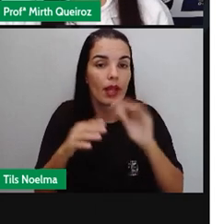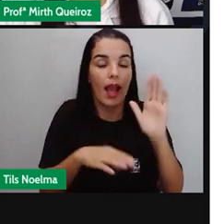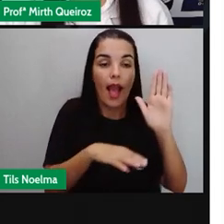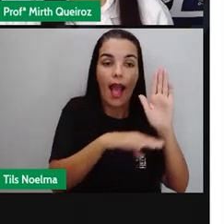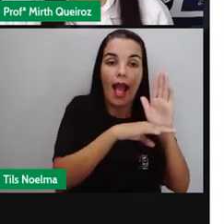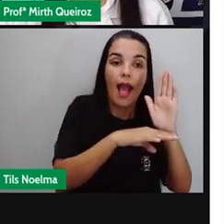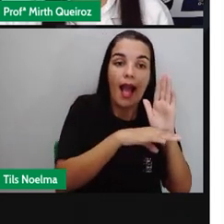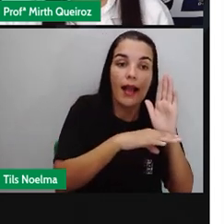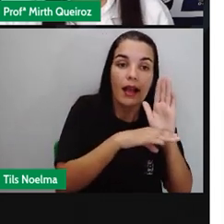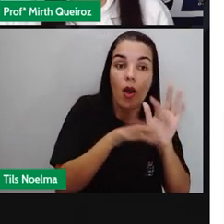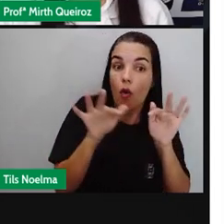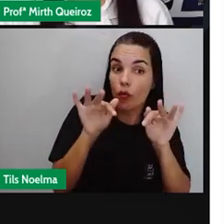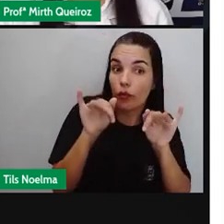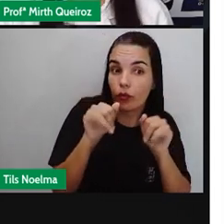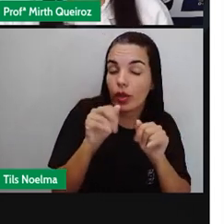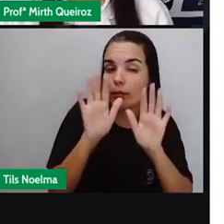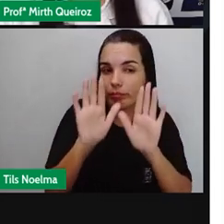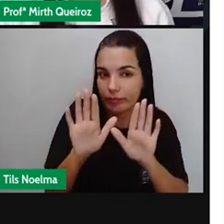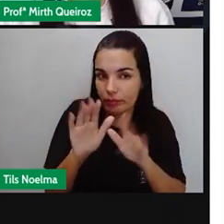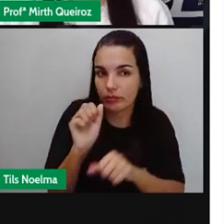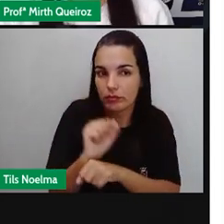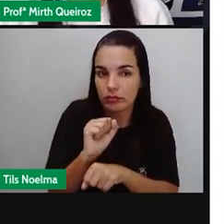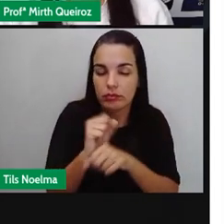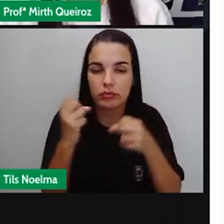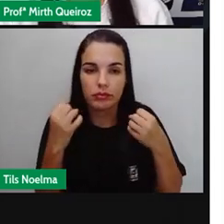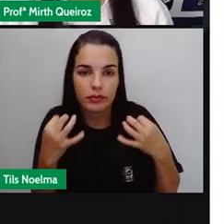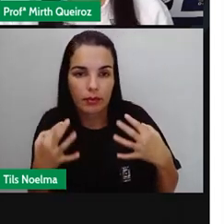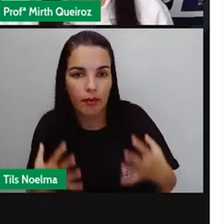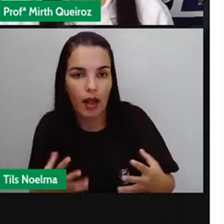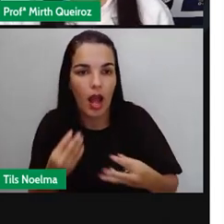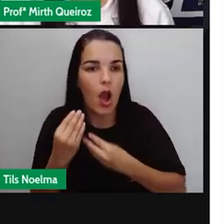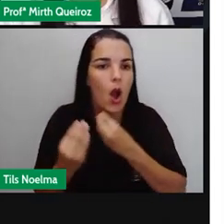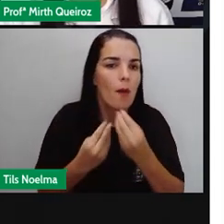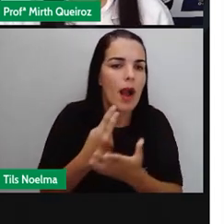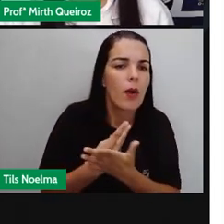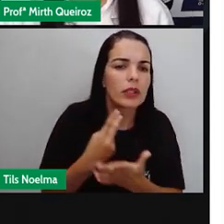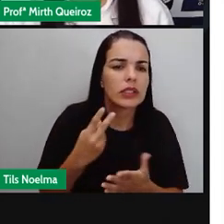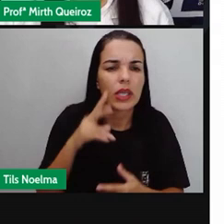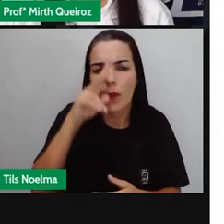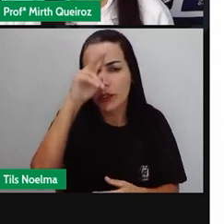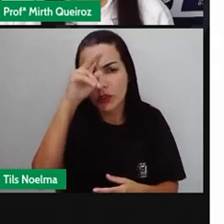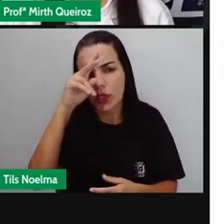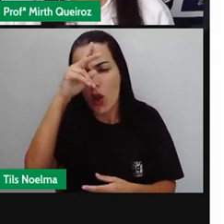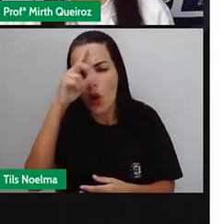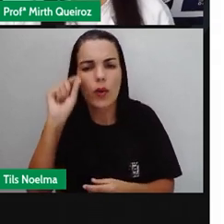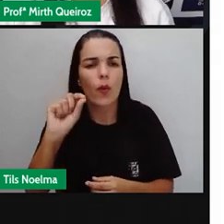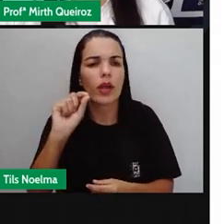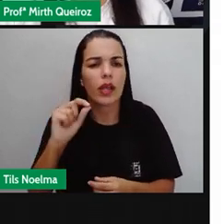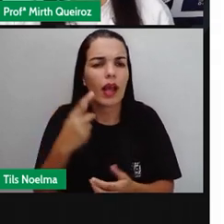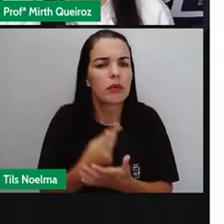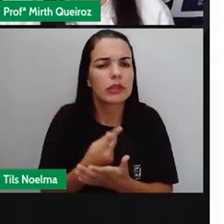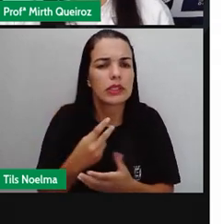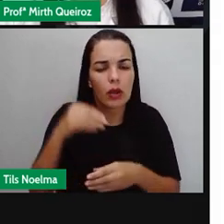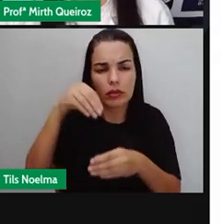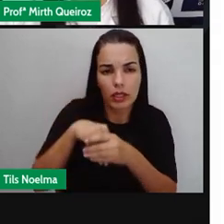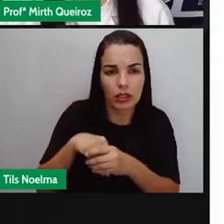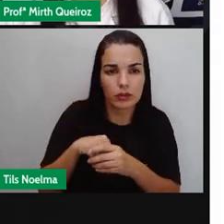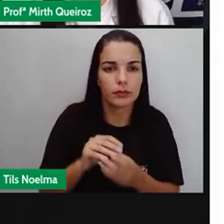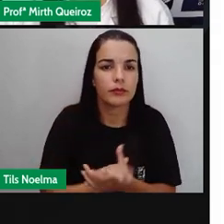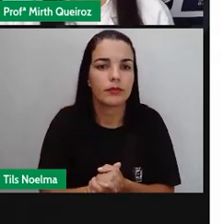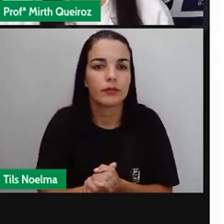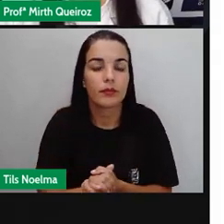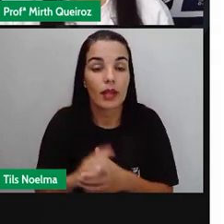Relacionados com o problema E a situação Ou uma situação, né? Que foram apresentados aí Na introdução